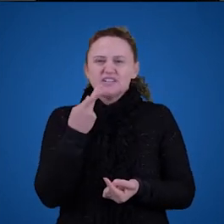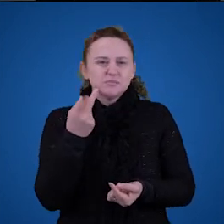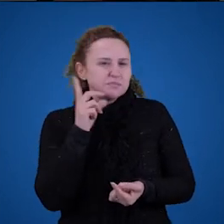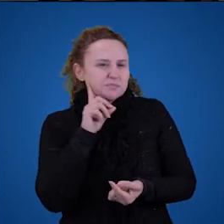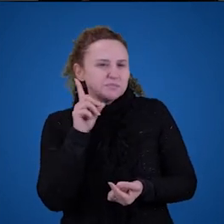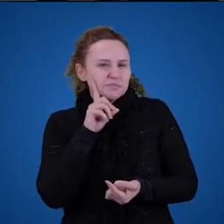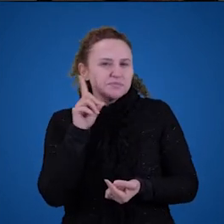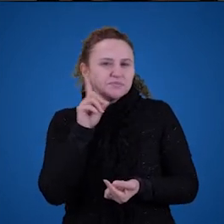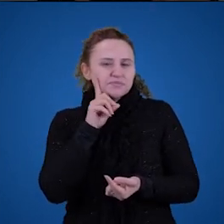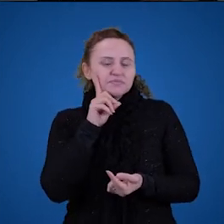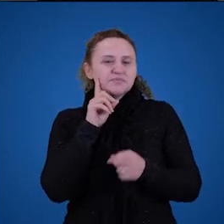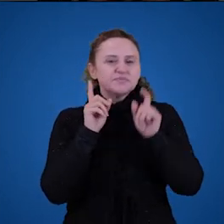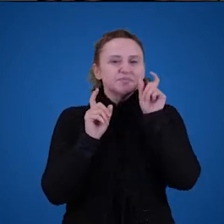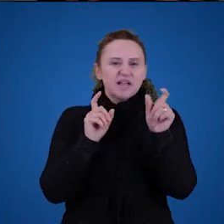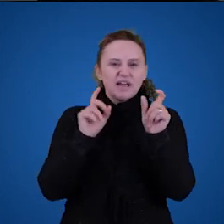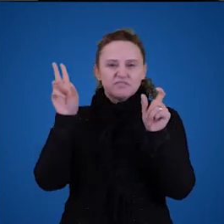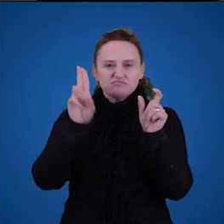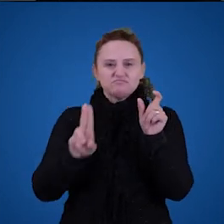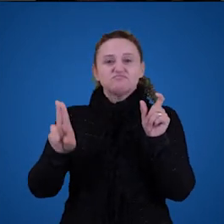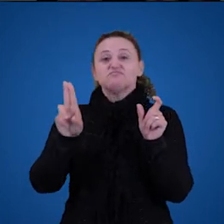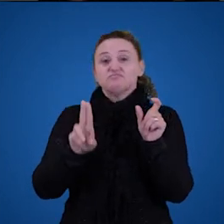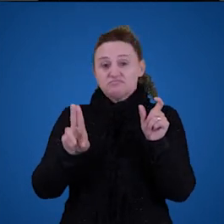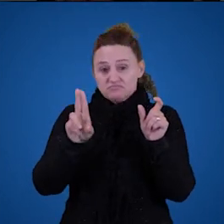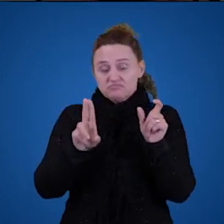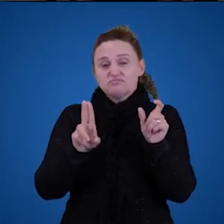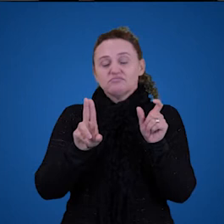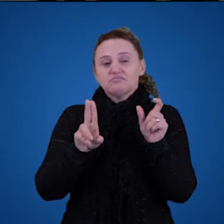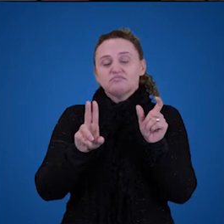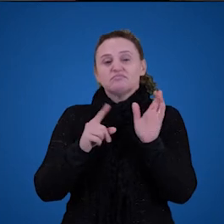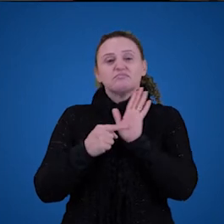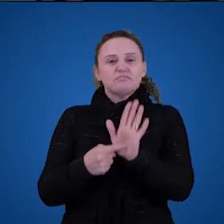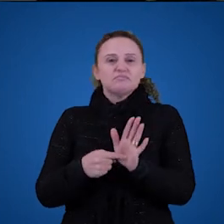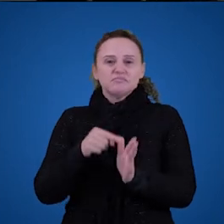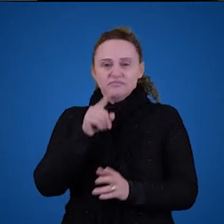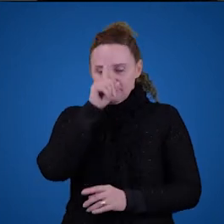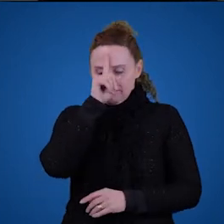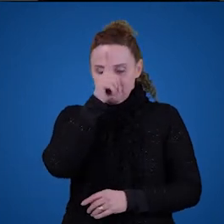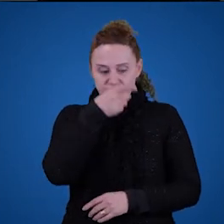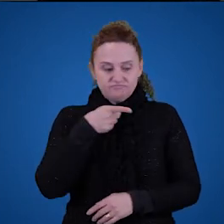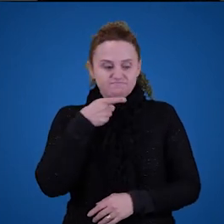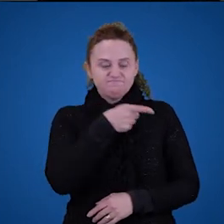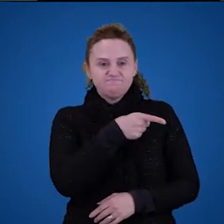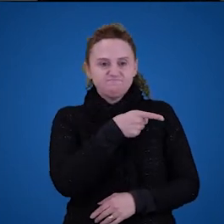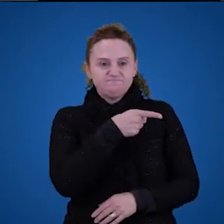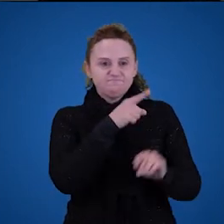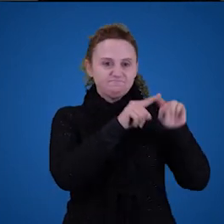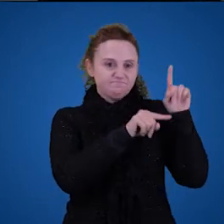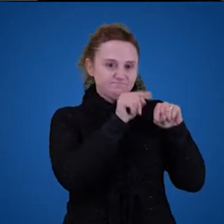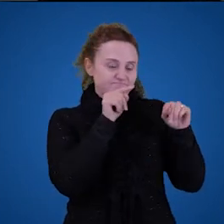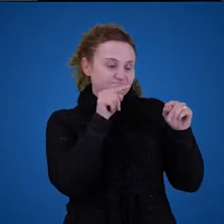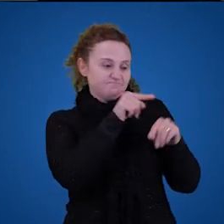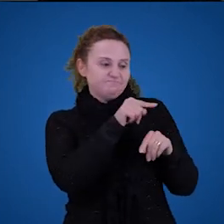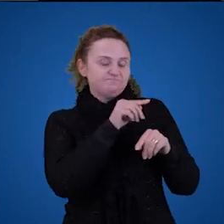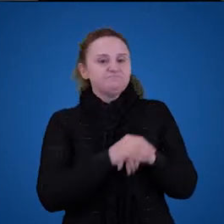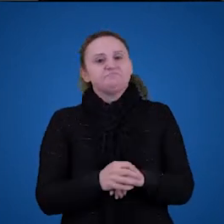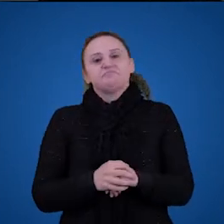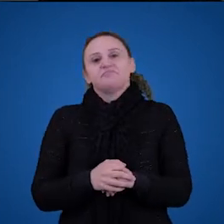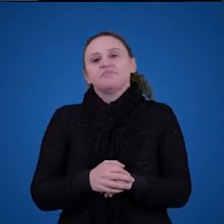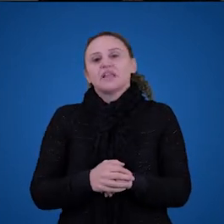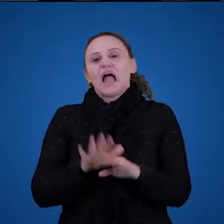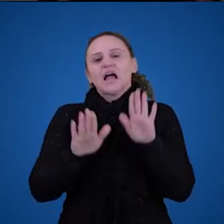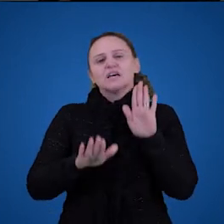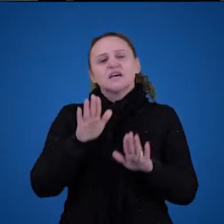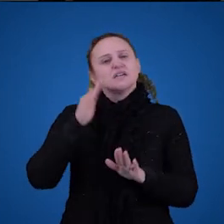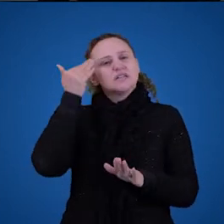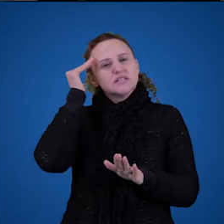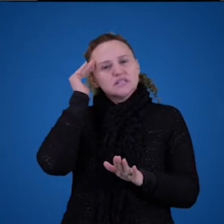a dia, muitas das palavras que nós usamos parecem apontar para objetos. Então, no primeiro momento, a gente pode pensar que a gente